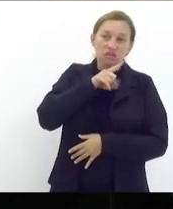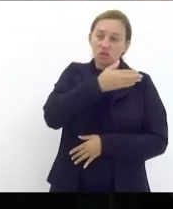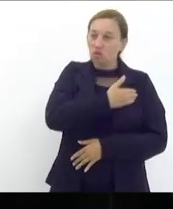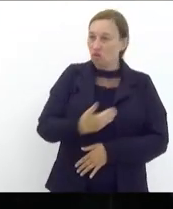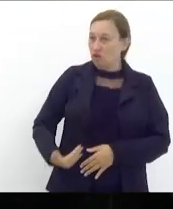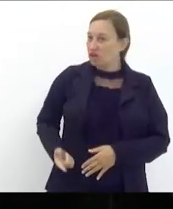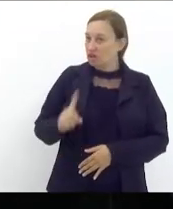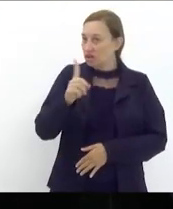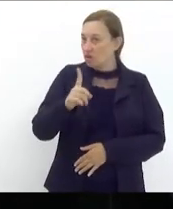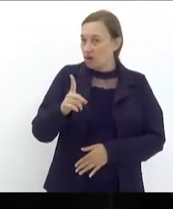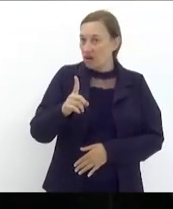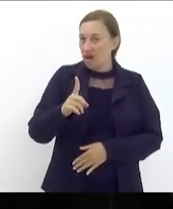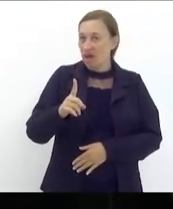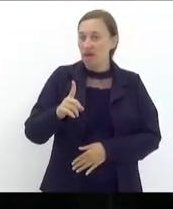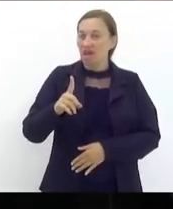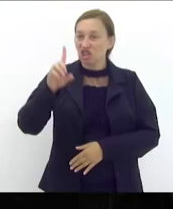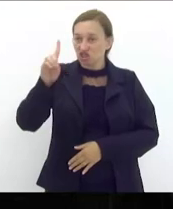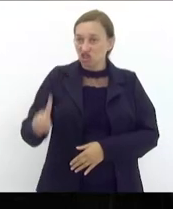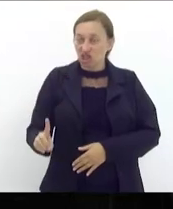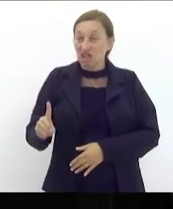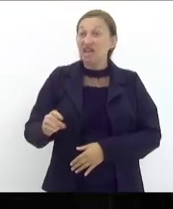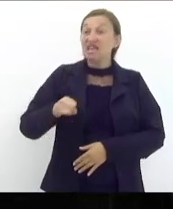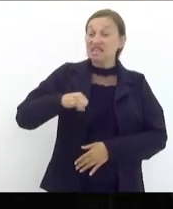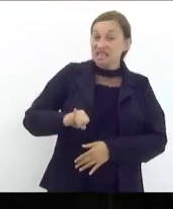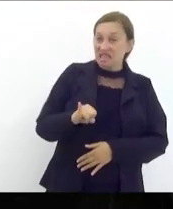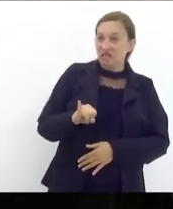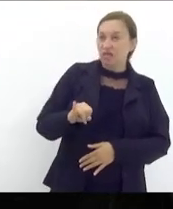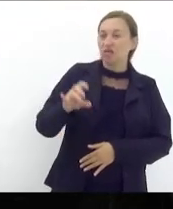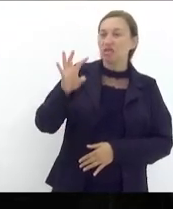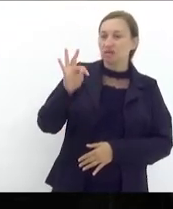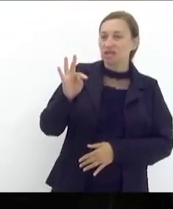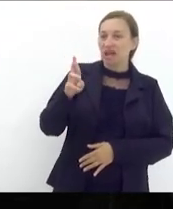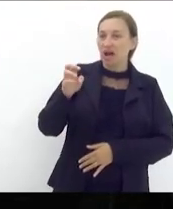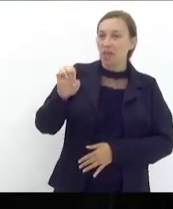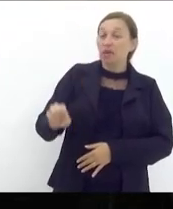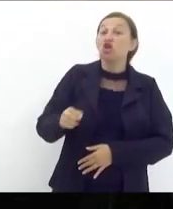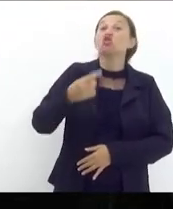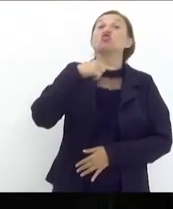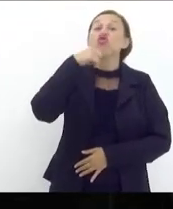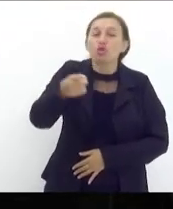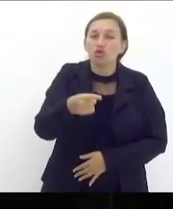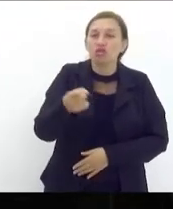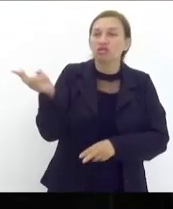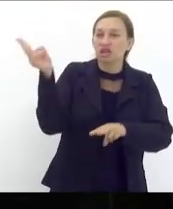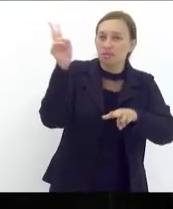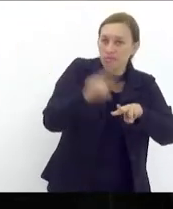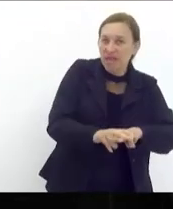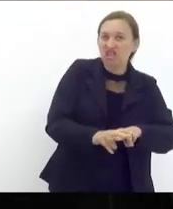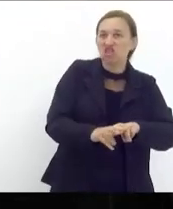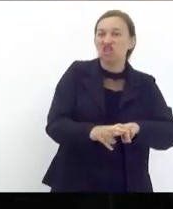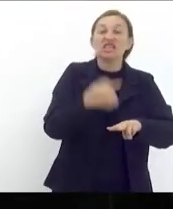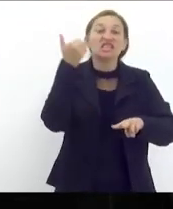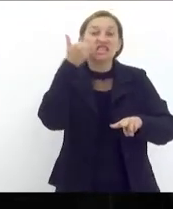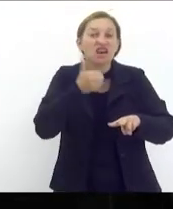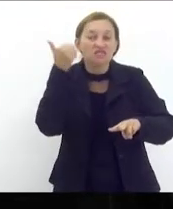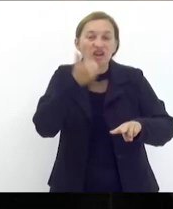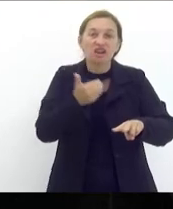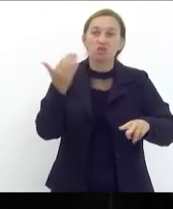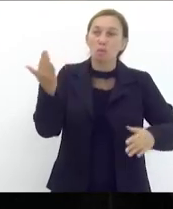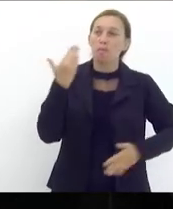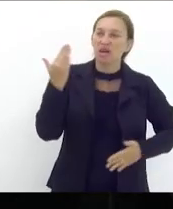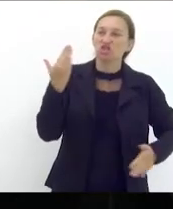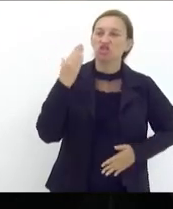direita que se fosse o Trump eu duvido que não já tinha prendido esse marginal narcoterrorista bandido